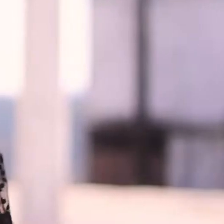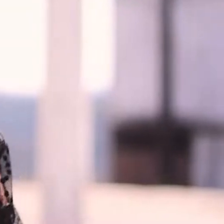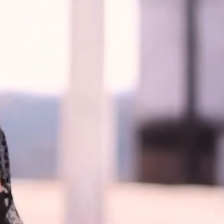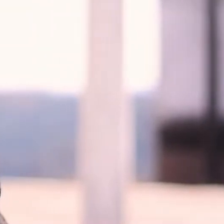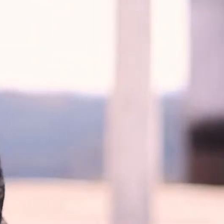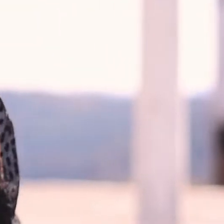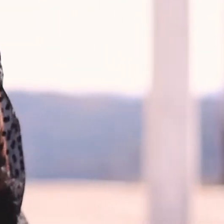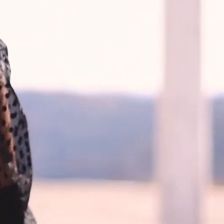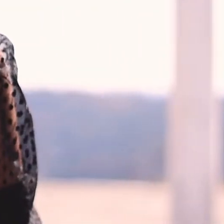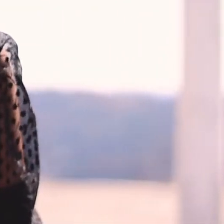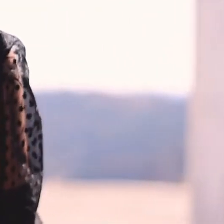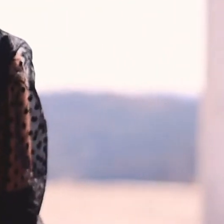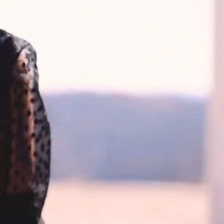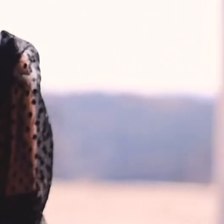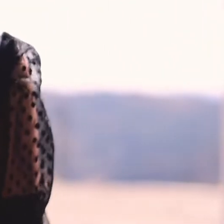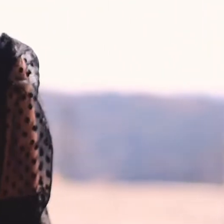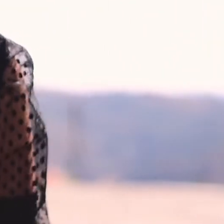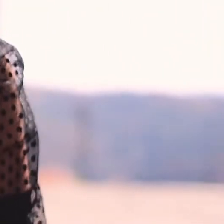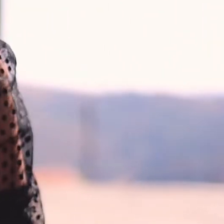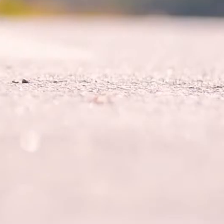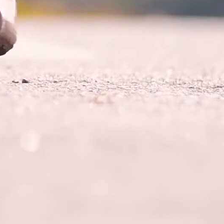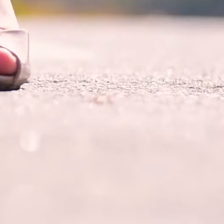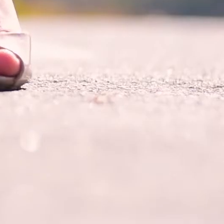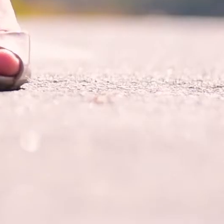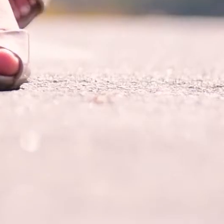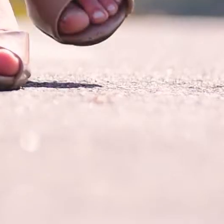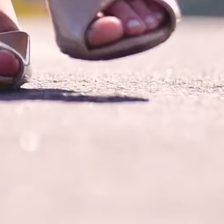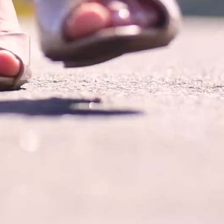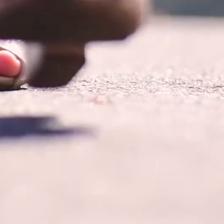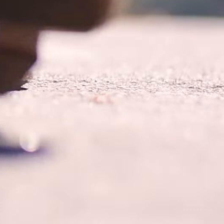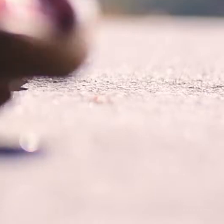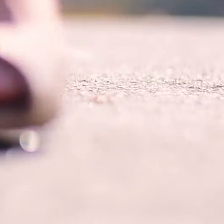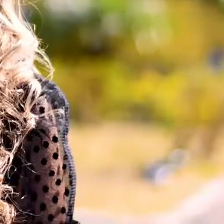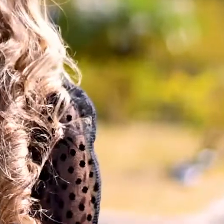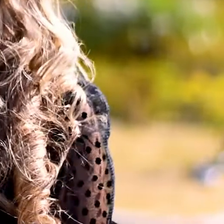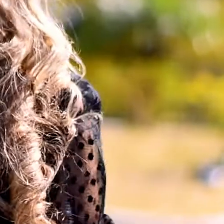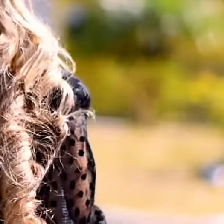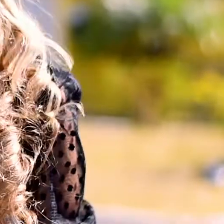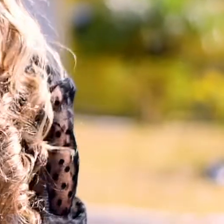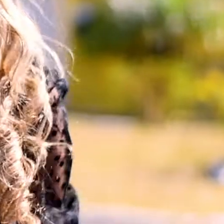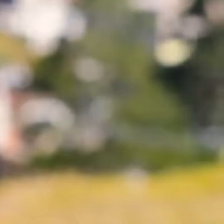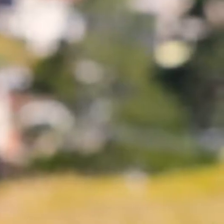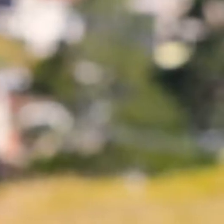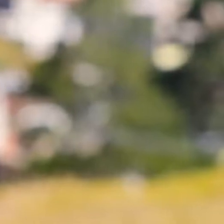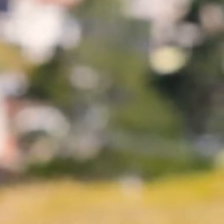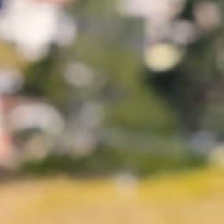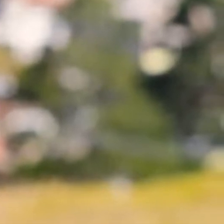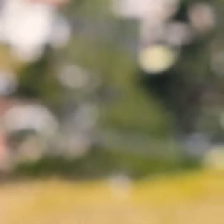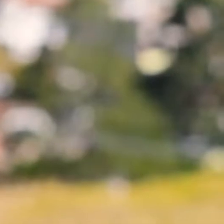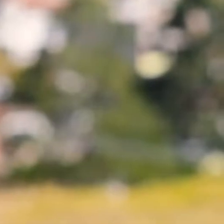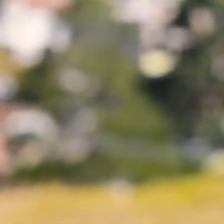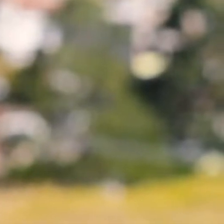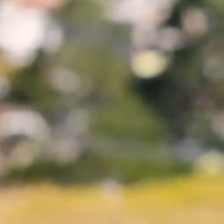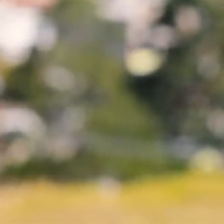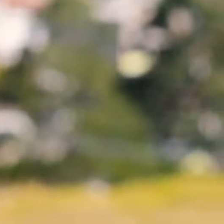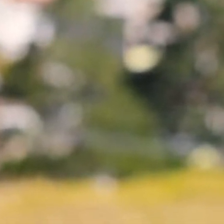Deixa eu me apresentar que eu acabei de chegar Depois que me escutar, você vai lembrar